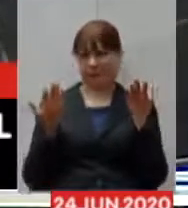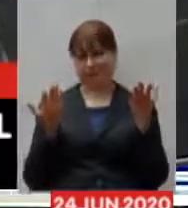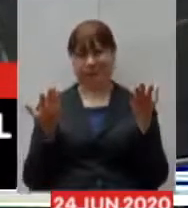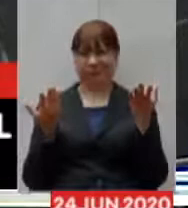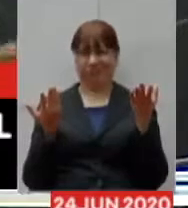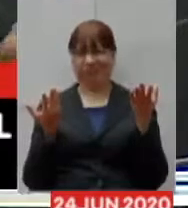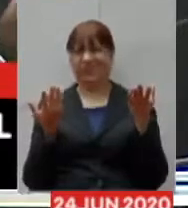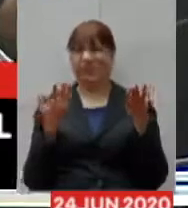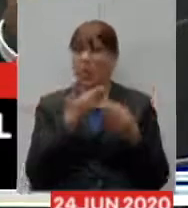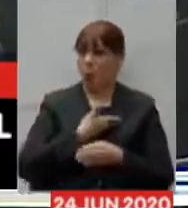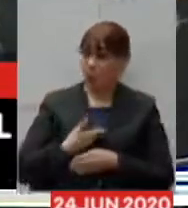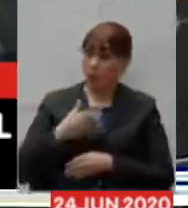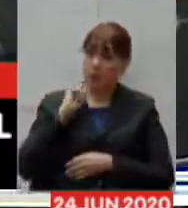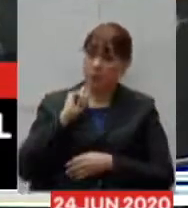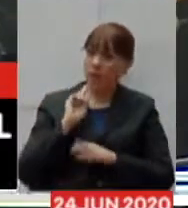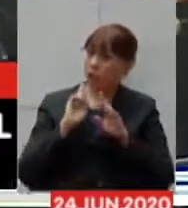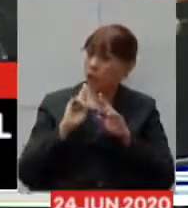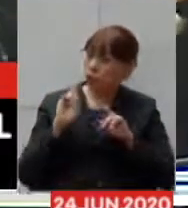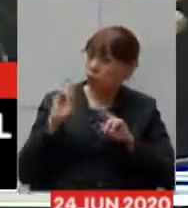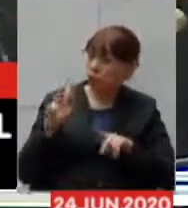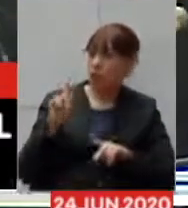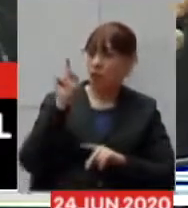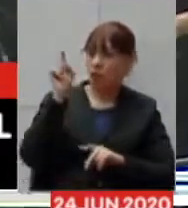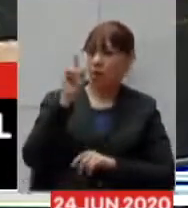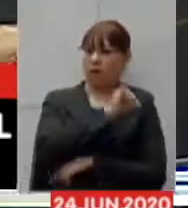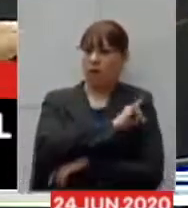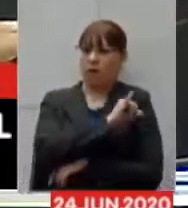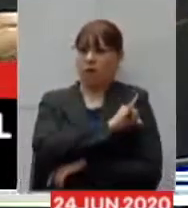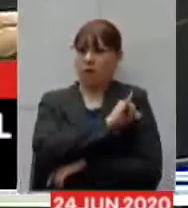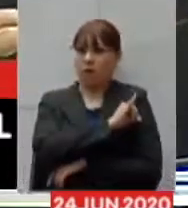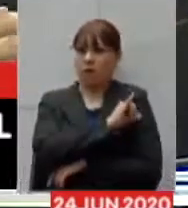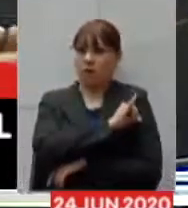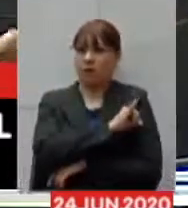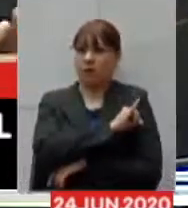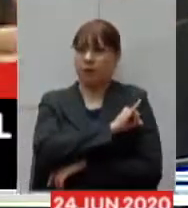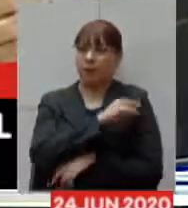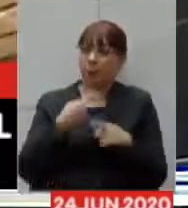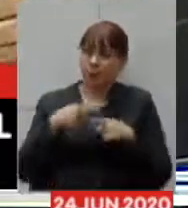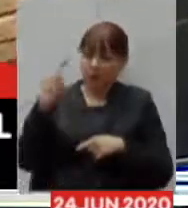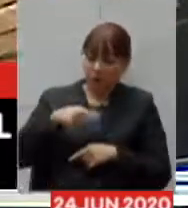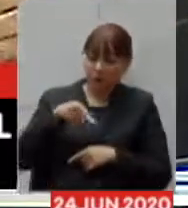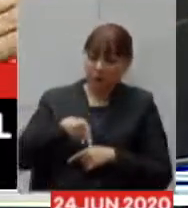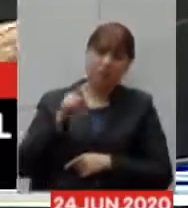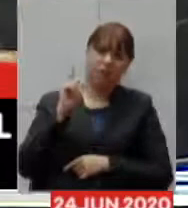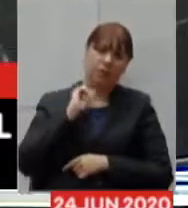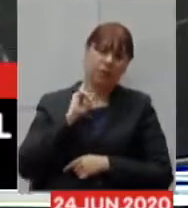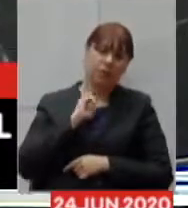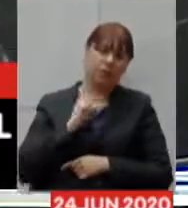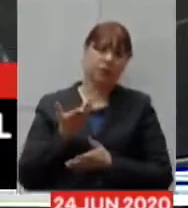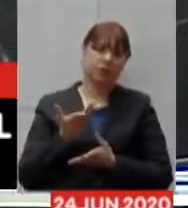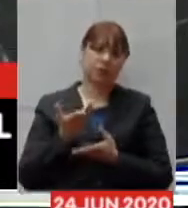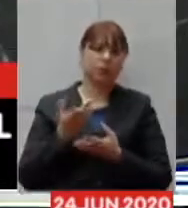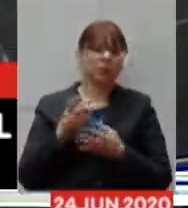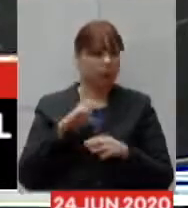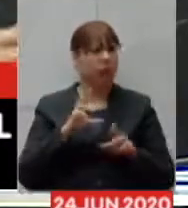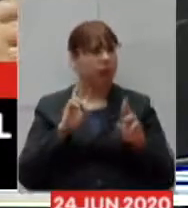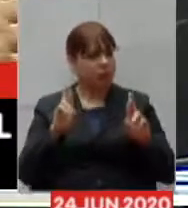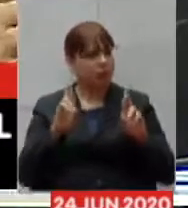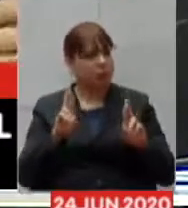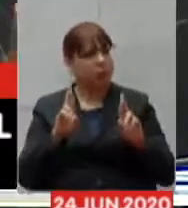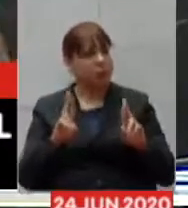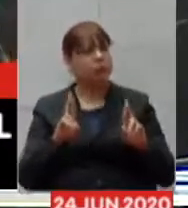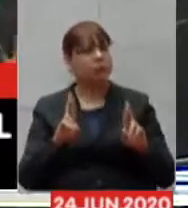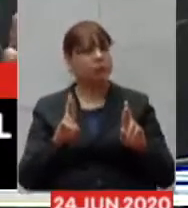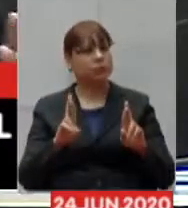do que aconteceu no Rio de Janeiro ele agiu de uma maneira muito responsável o doutor Otto esclareceu bem que naquele